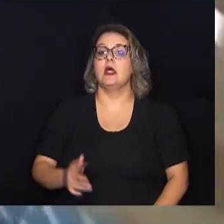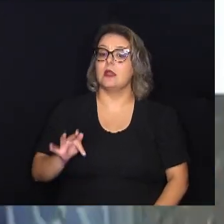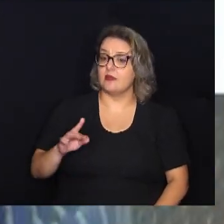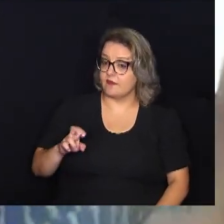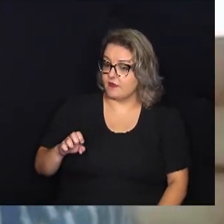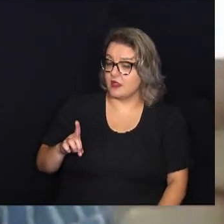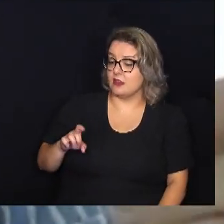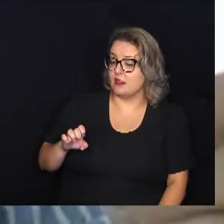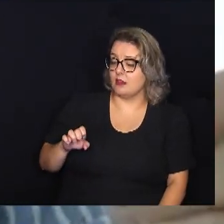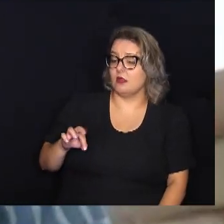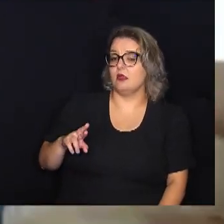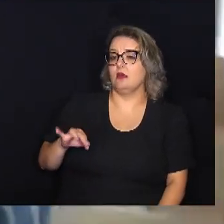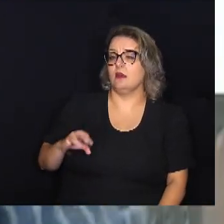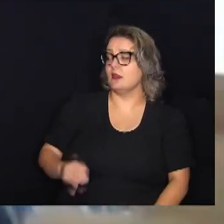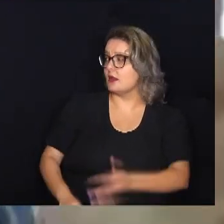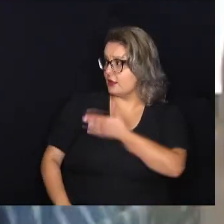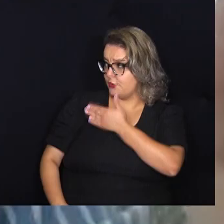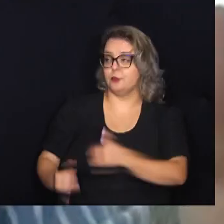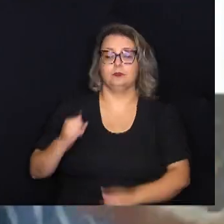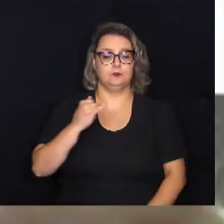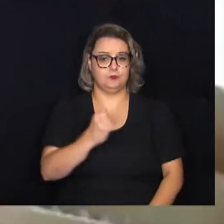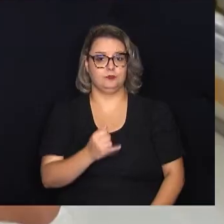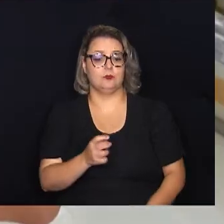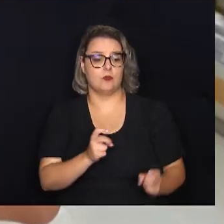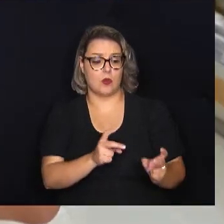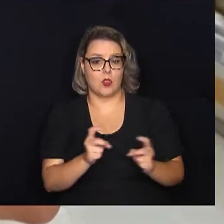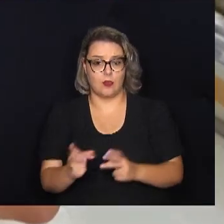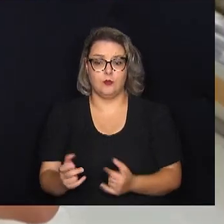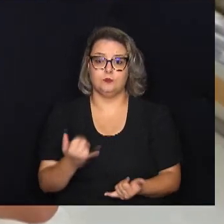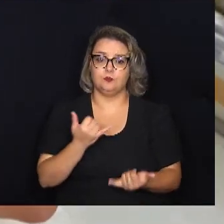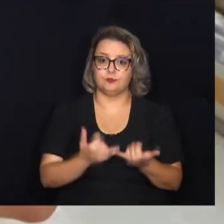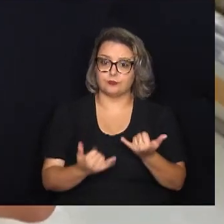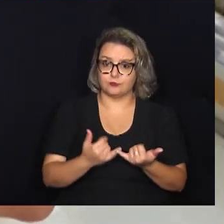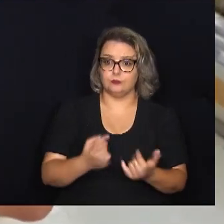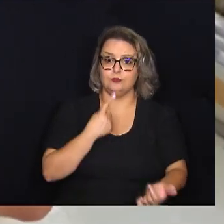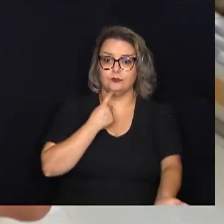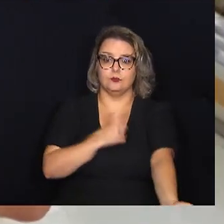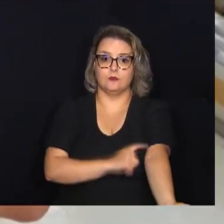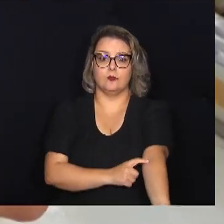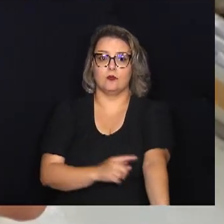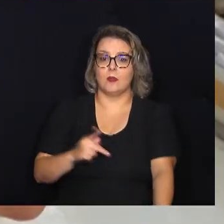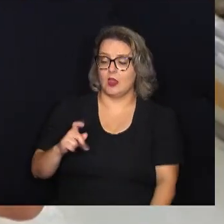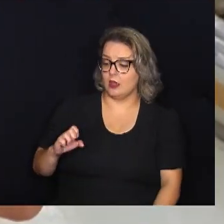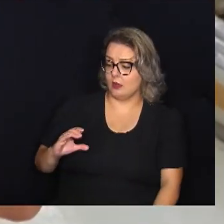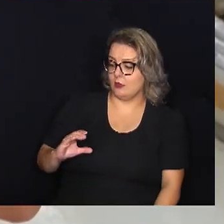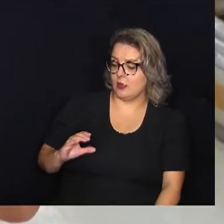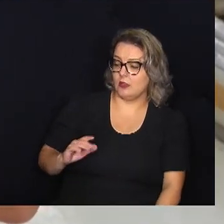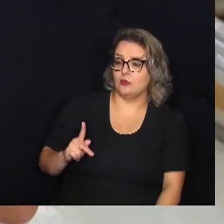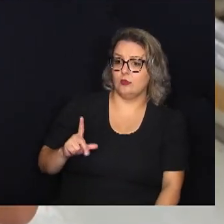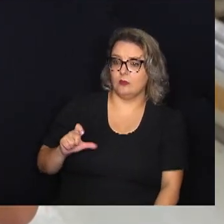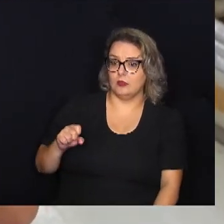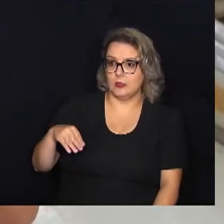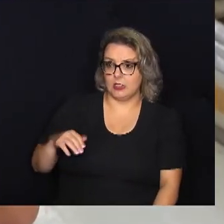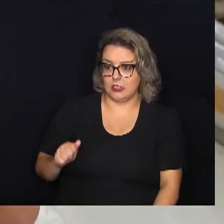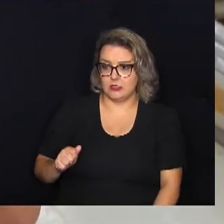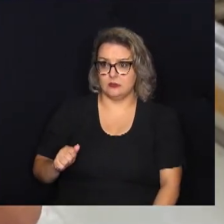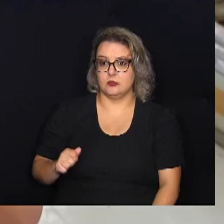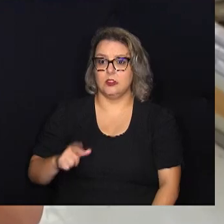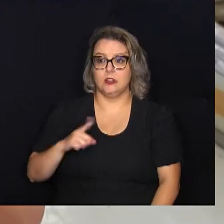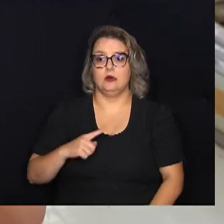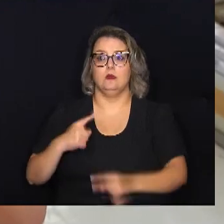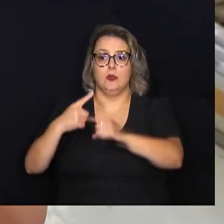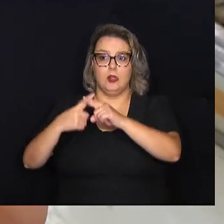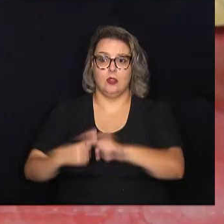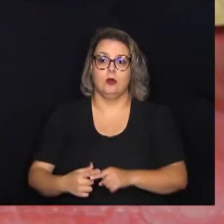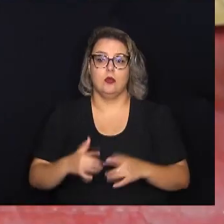possibilidade de vender uma parte específica do sangue, prevista pela PEC do plasma, poderia gerar uma competição com